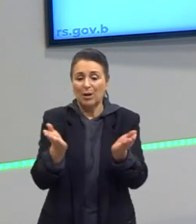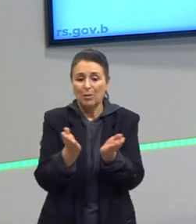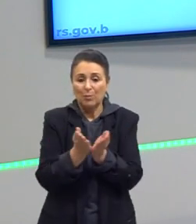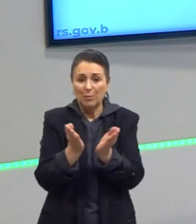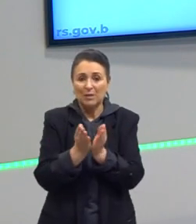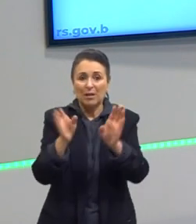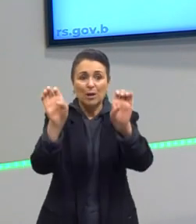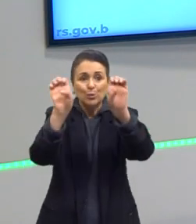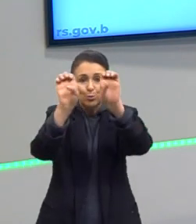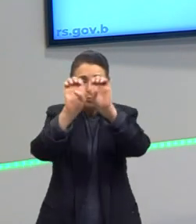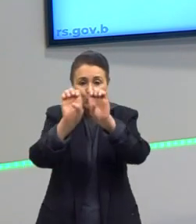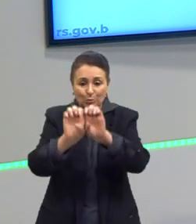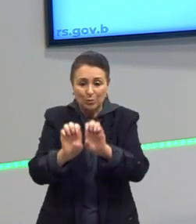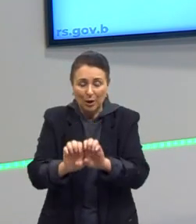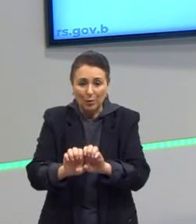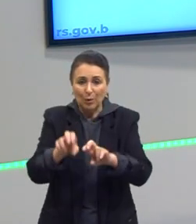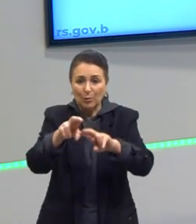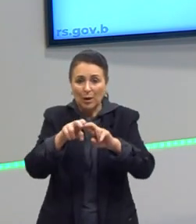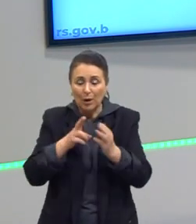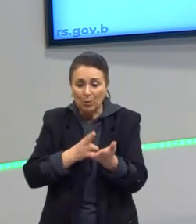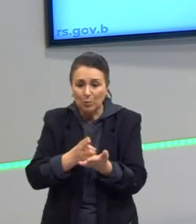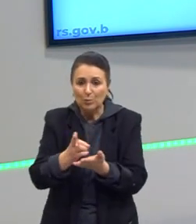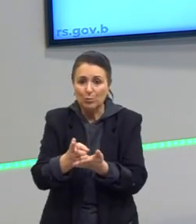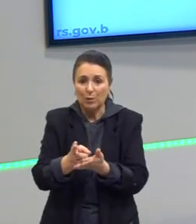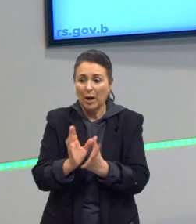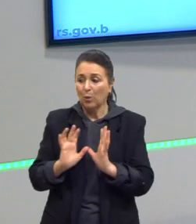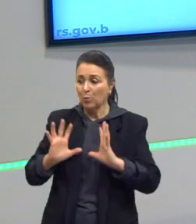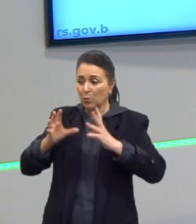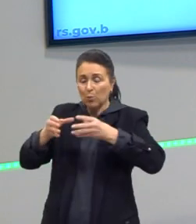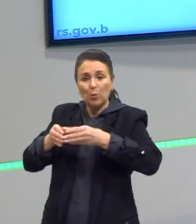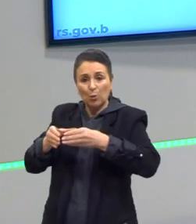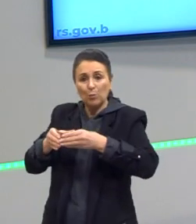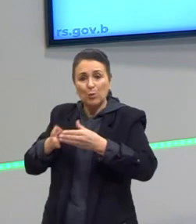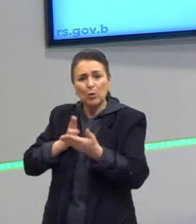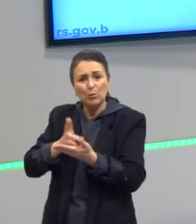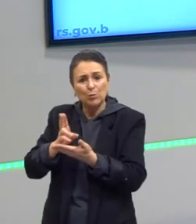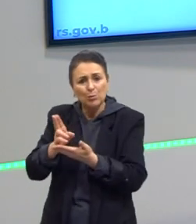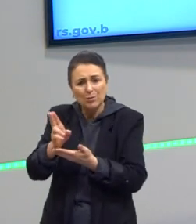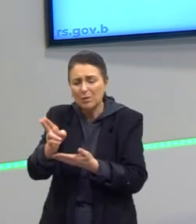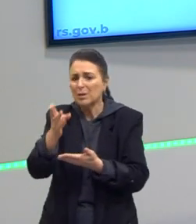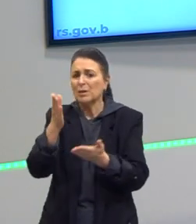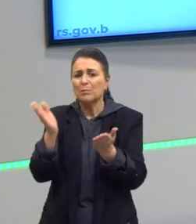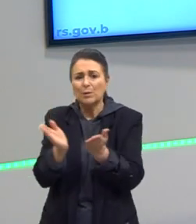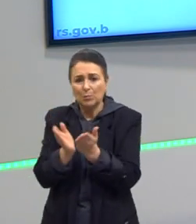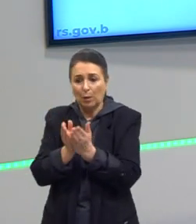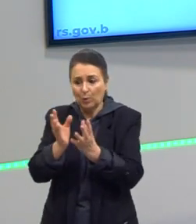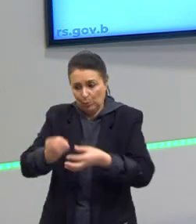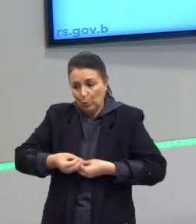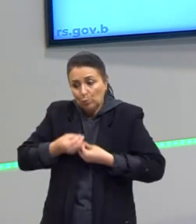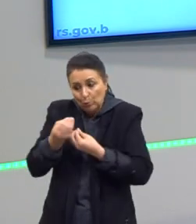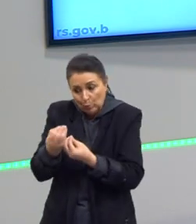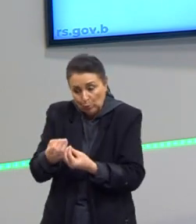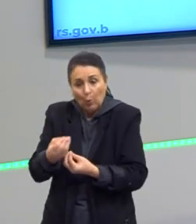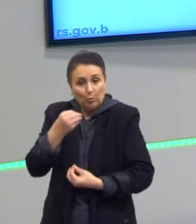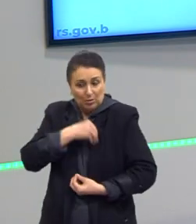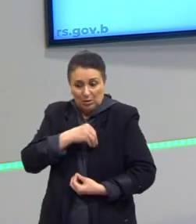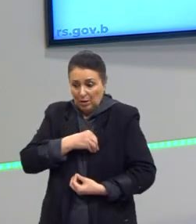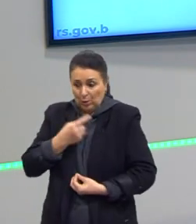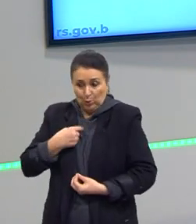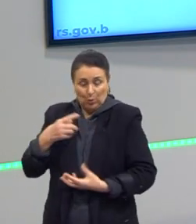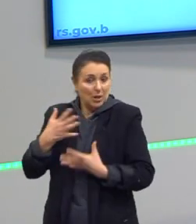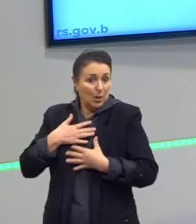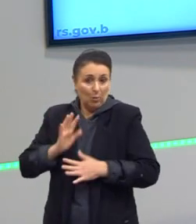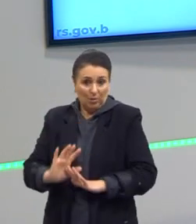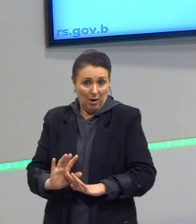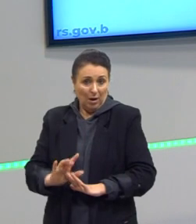estrutural. Mantém-se esse exército pobre de reserva. Olha, eu te ofereço esse salário. Se você não aceitar esse salário,